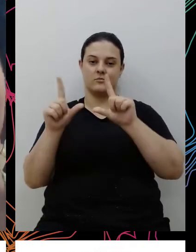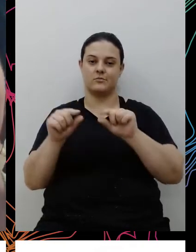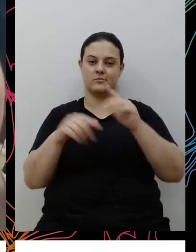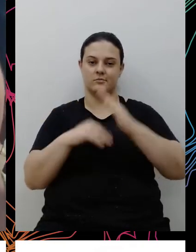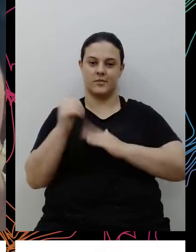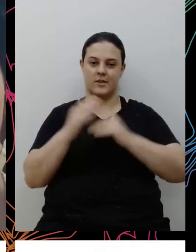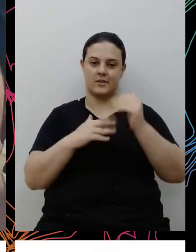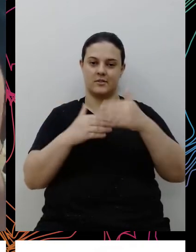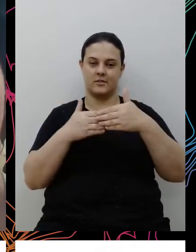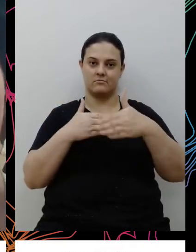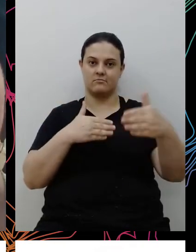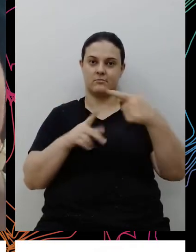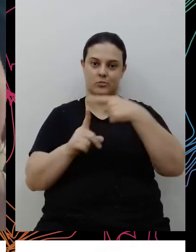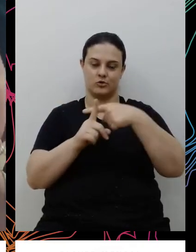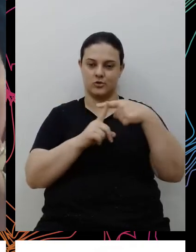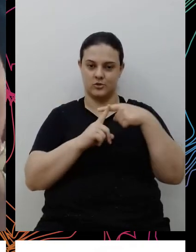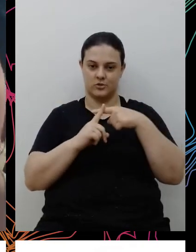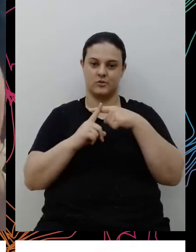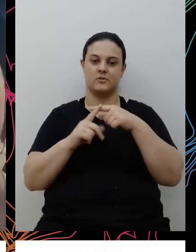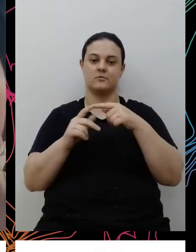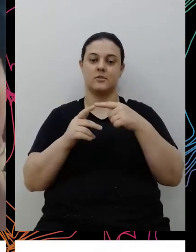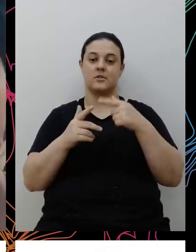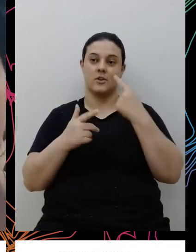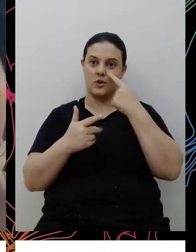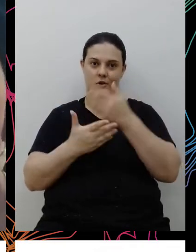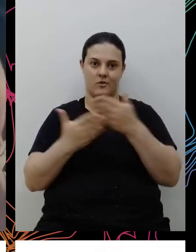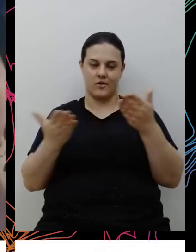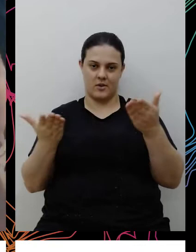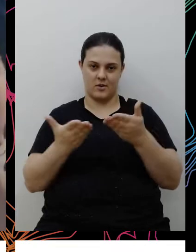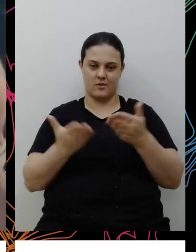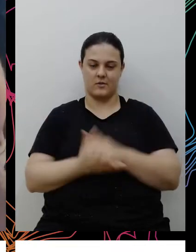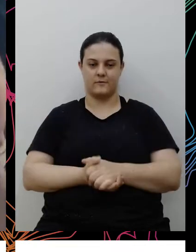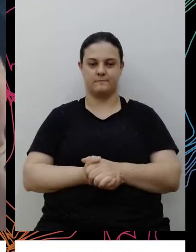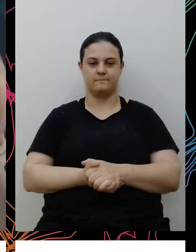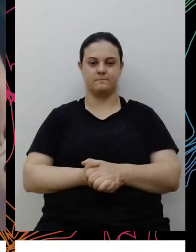aí positivas, como as que a gente tem visto agora das empresas.